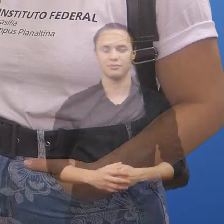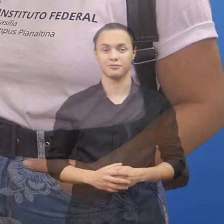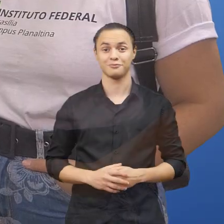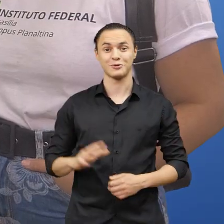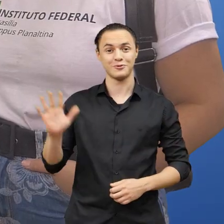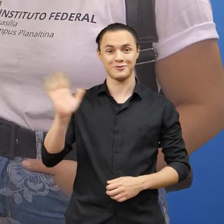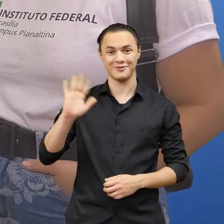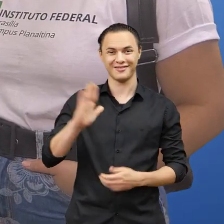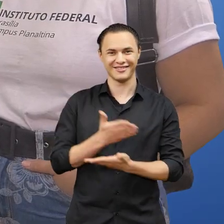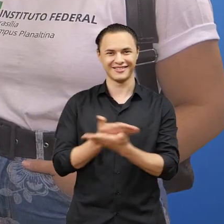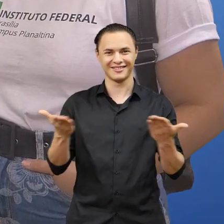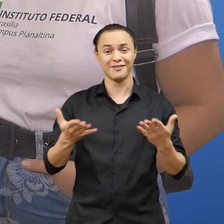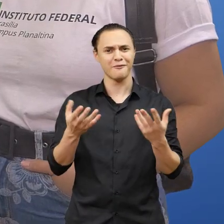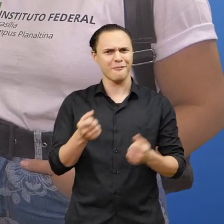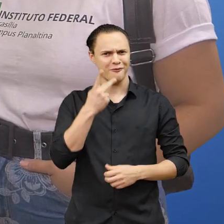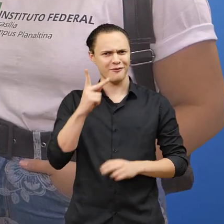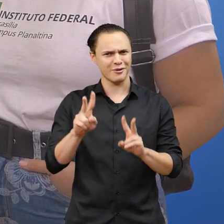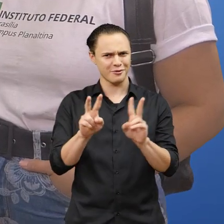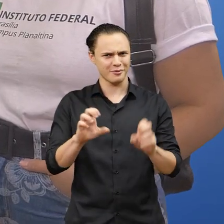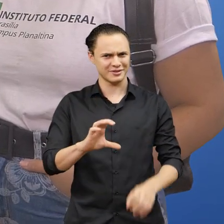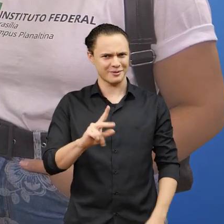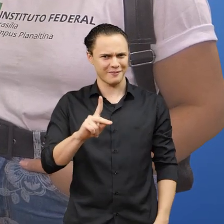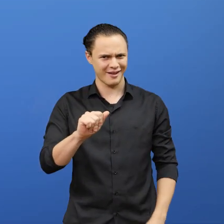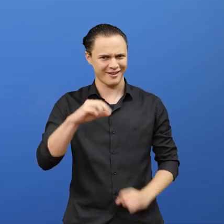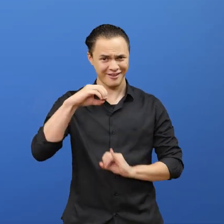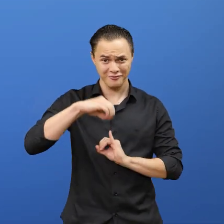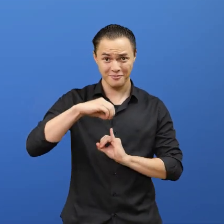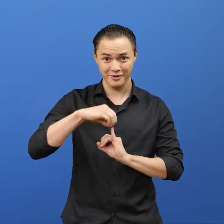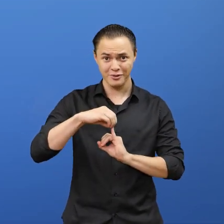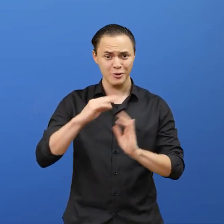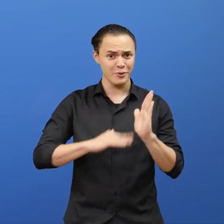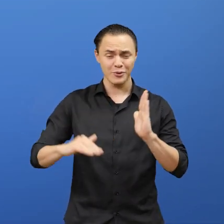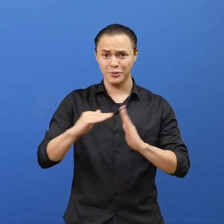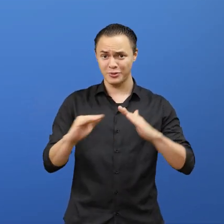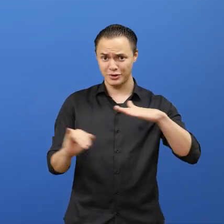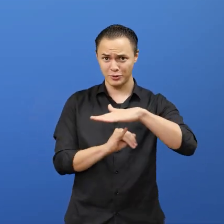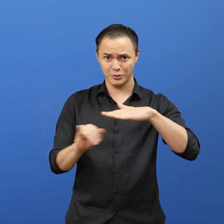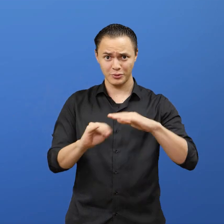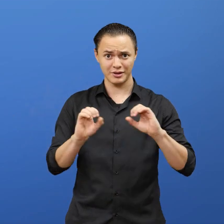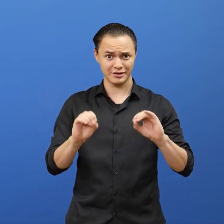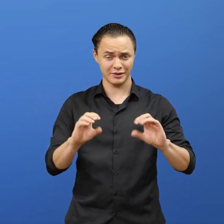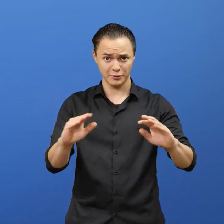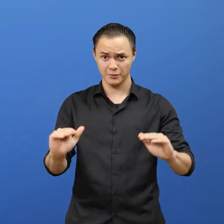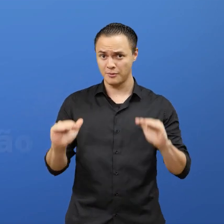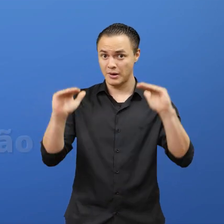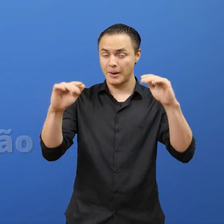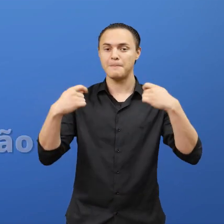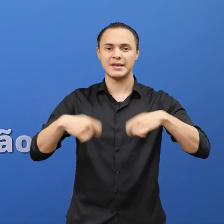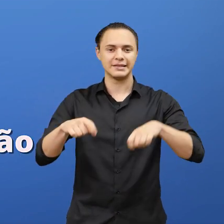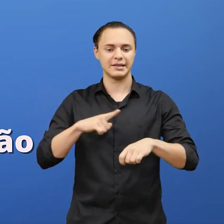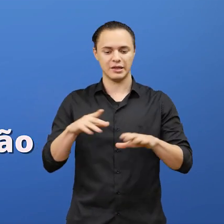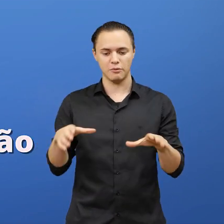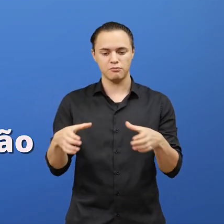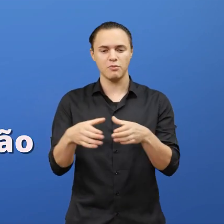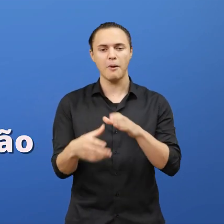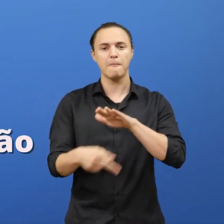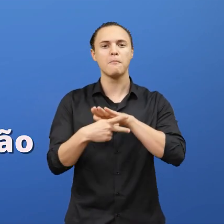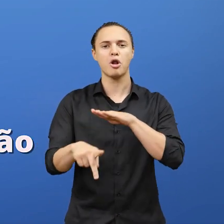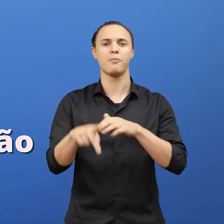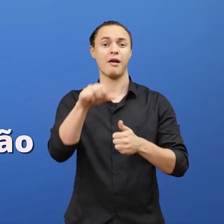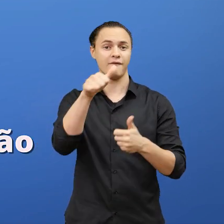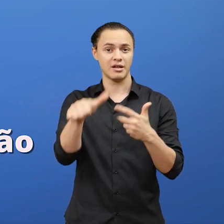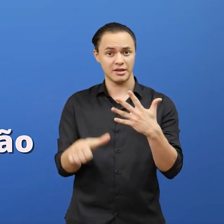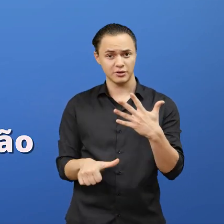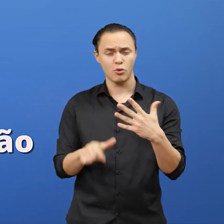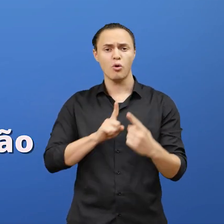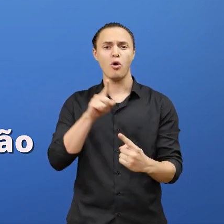Olá, pessoal! Vamos falar sobre a CPA do IFB? Toda instituição de ensino superior possui comissão própria de avaliação, que